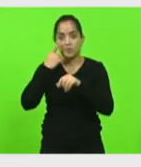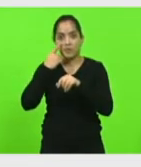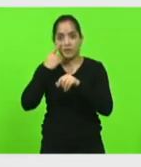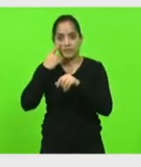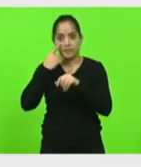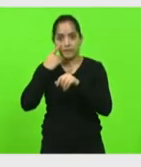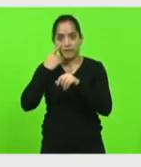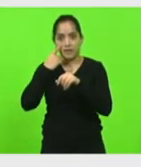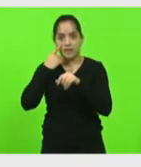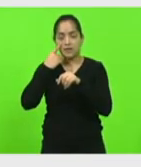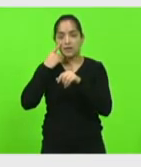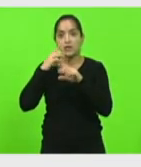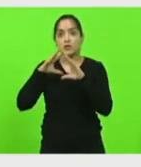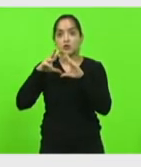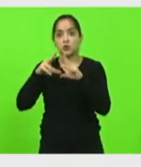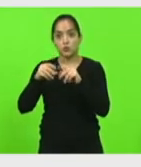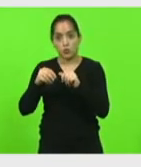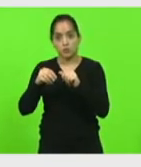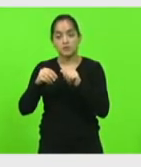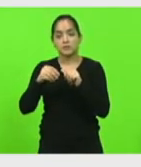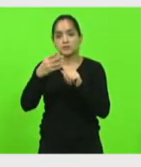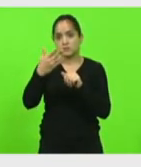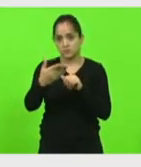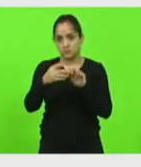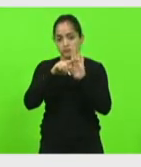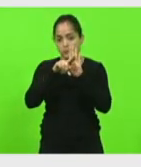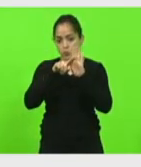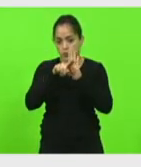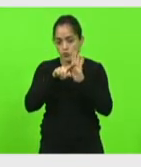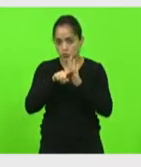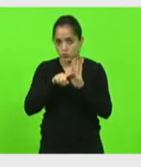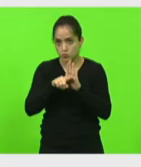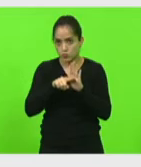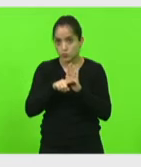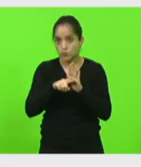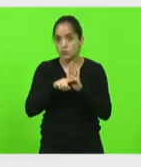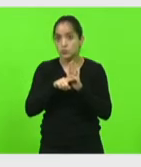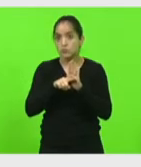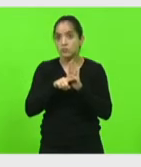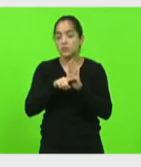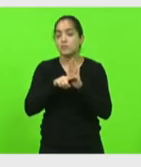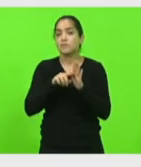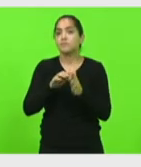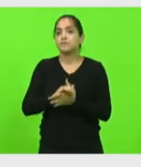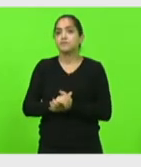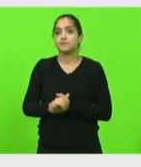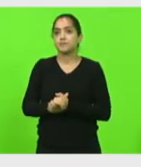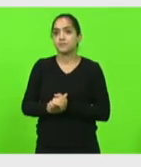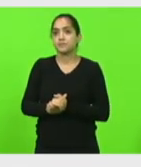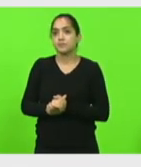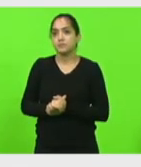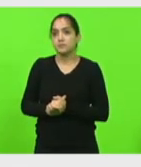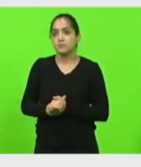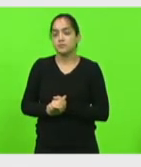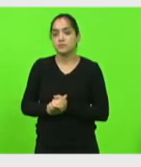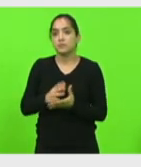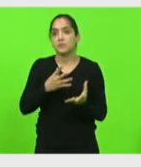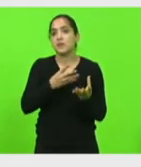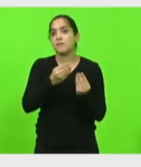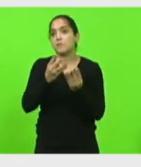crédito são todas da Fiesc de um estudo que a federação fez enfim tem muita coisa